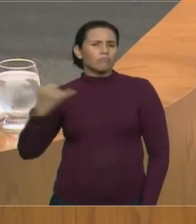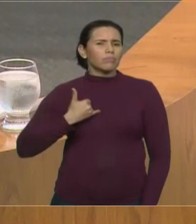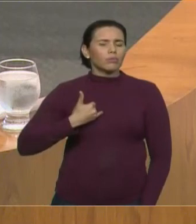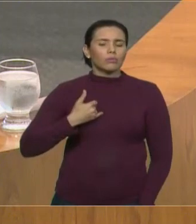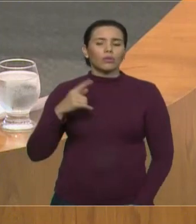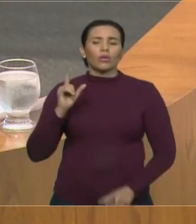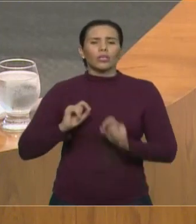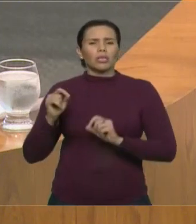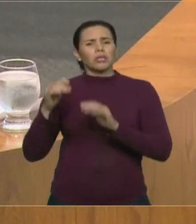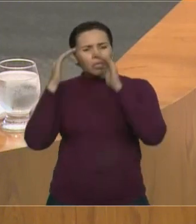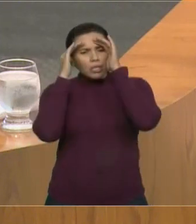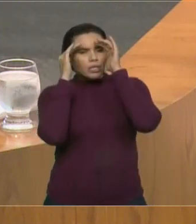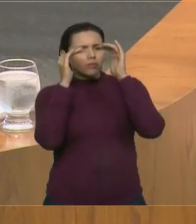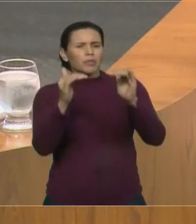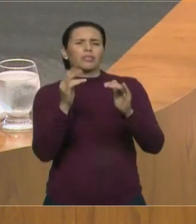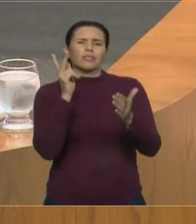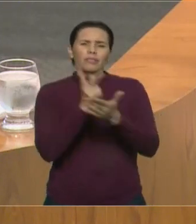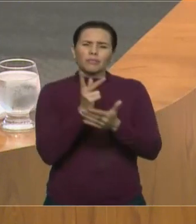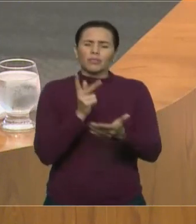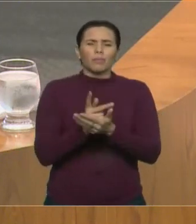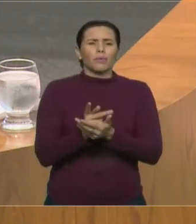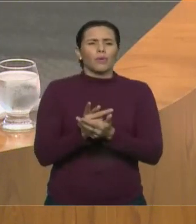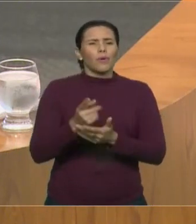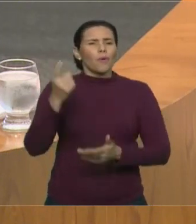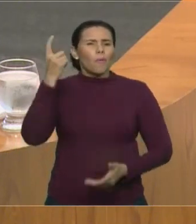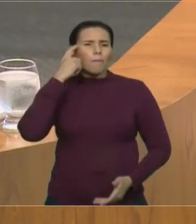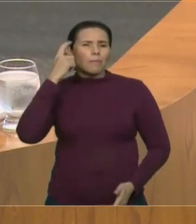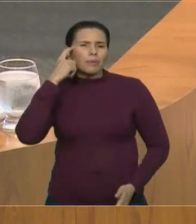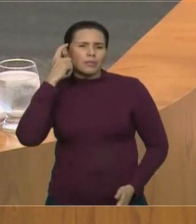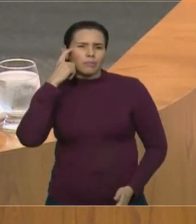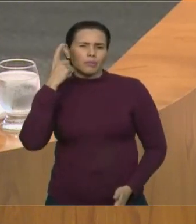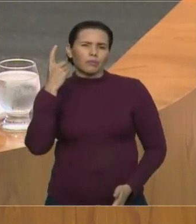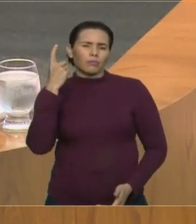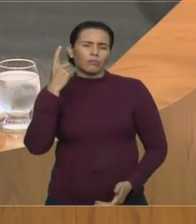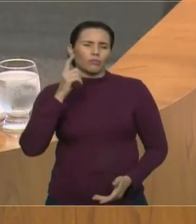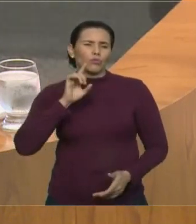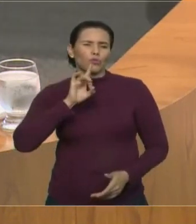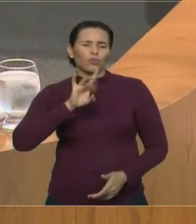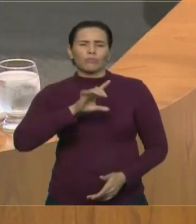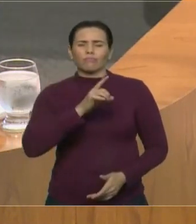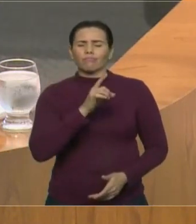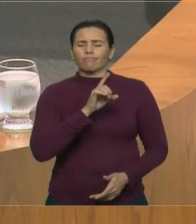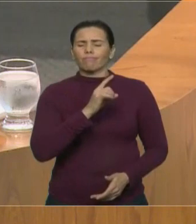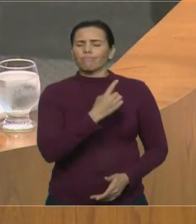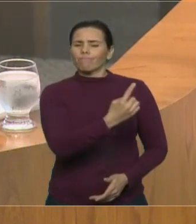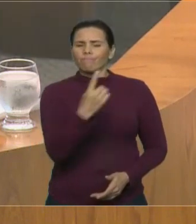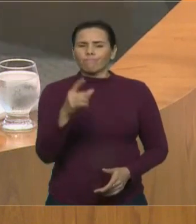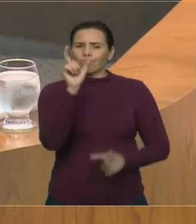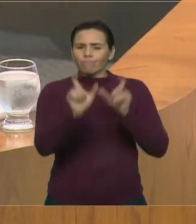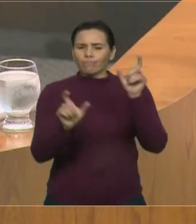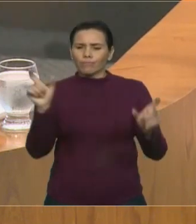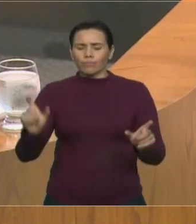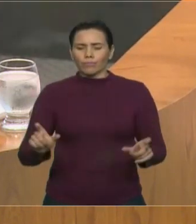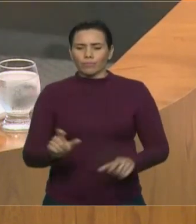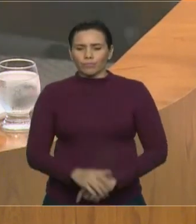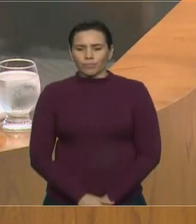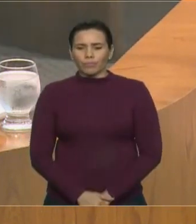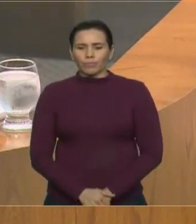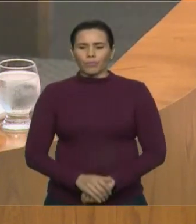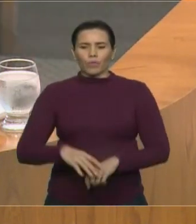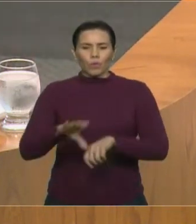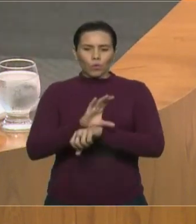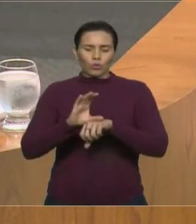parabenizar-o por esta fala, pois ela tem base constitucional que está no inciso quinto